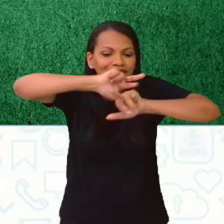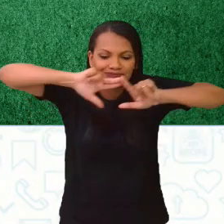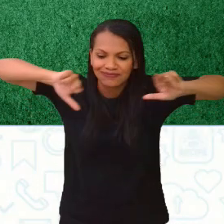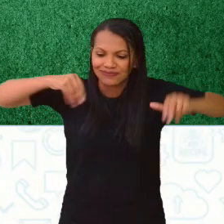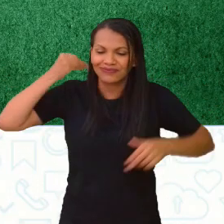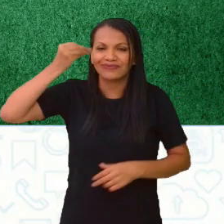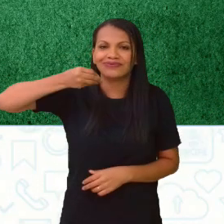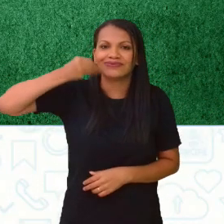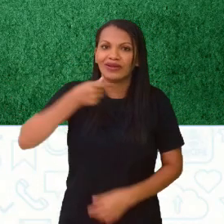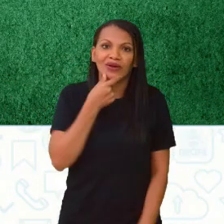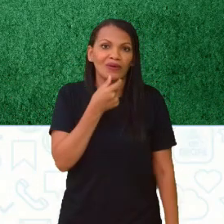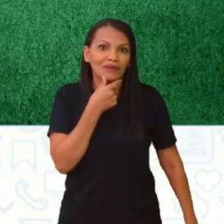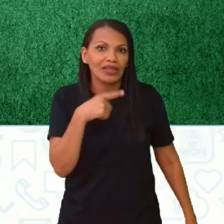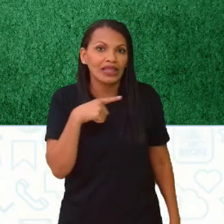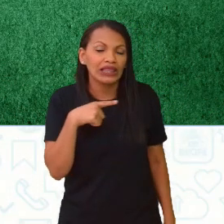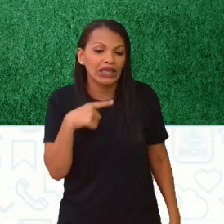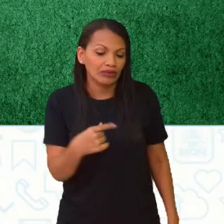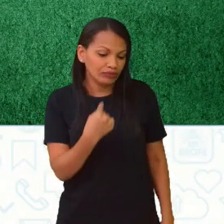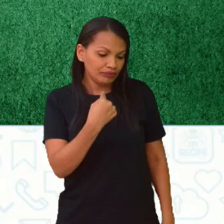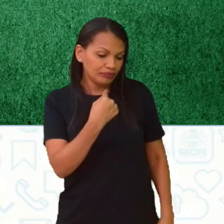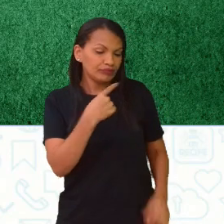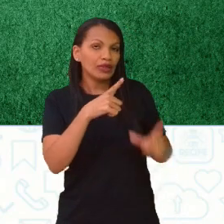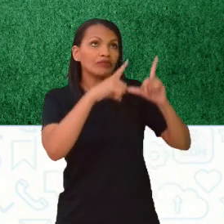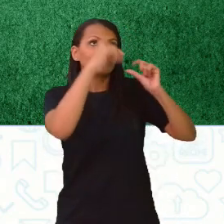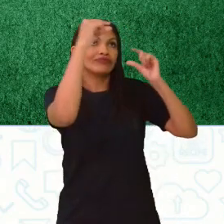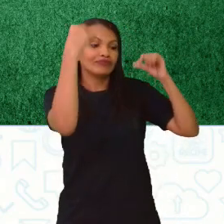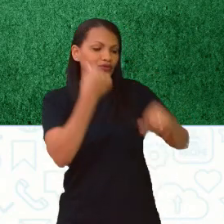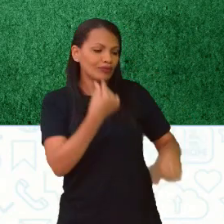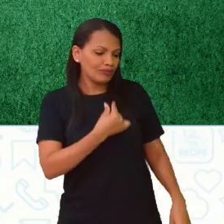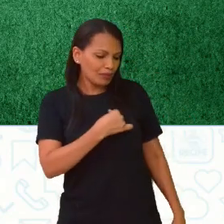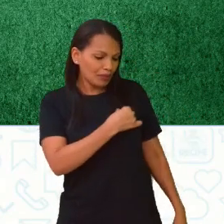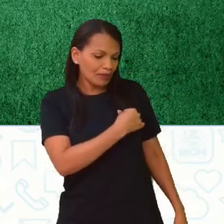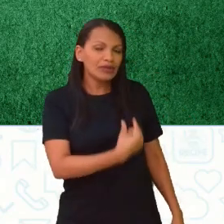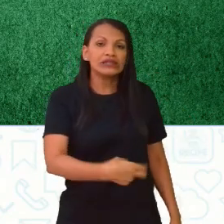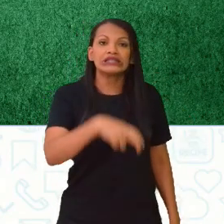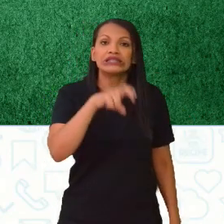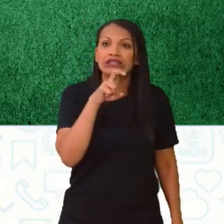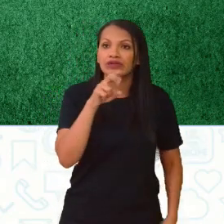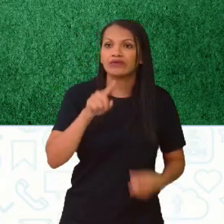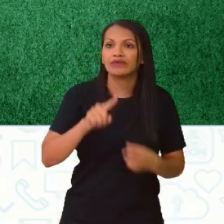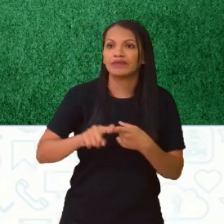seleção masculina tem 5 títulos mundiais conquistados em 1958.